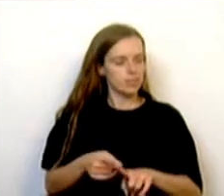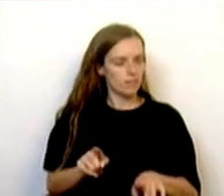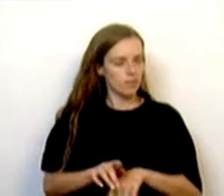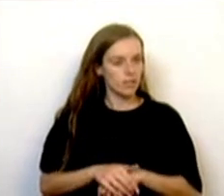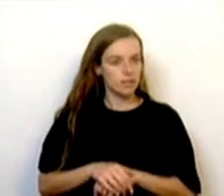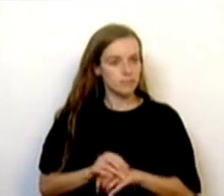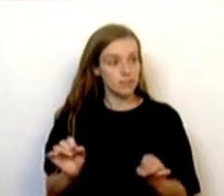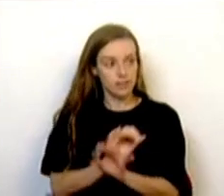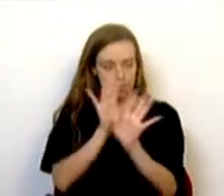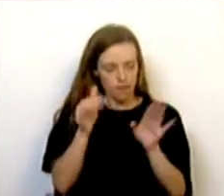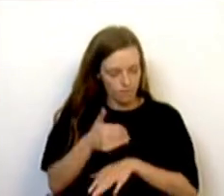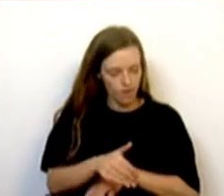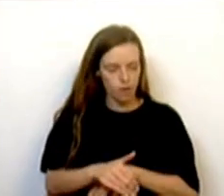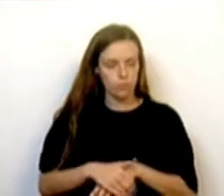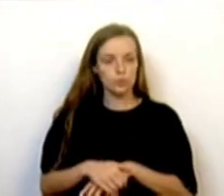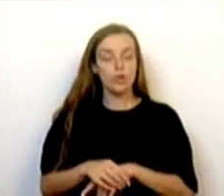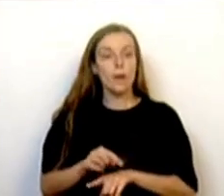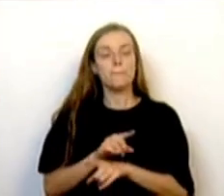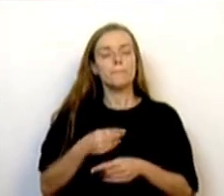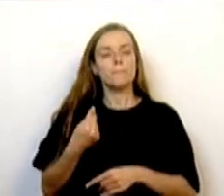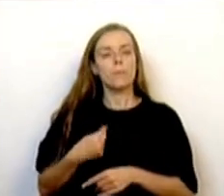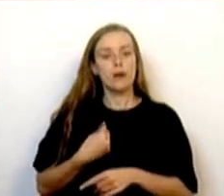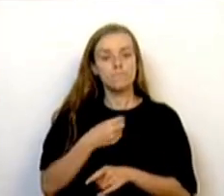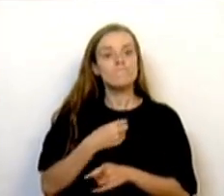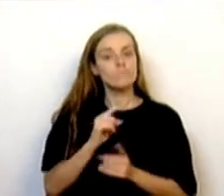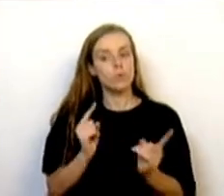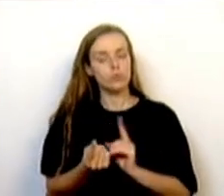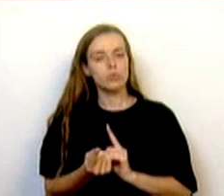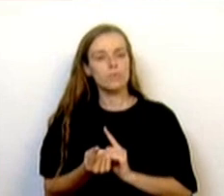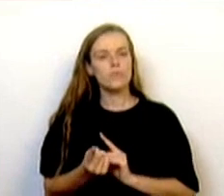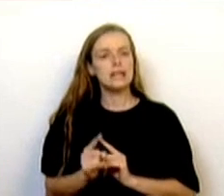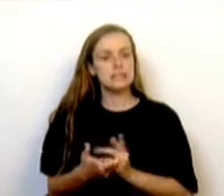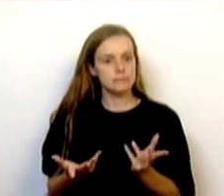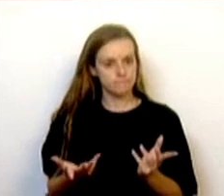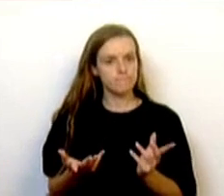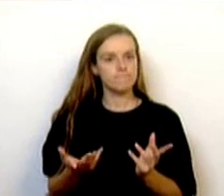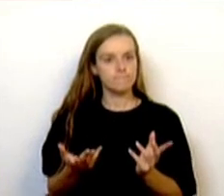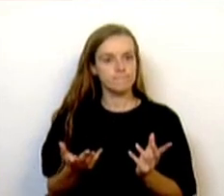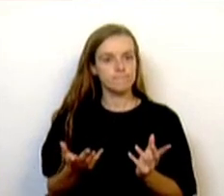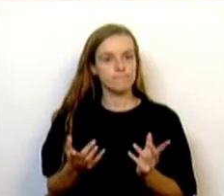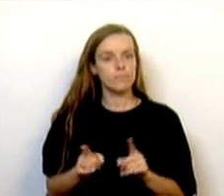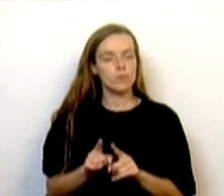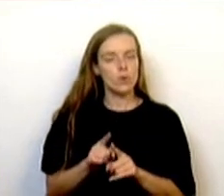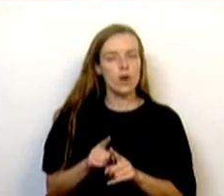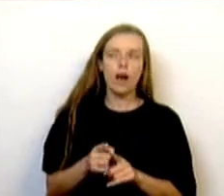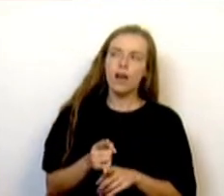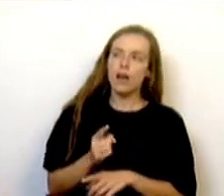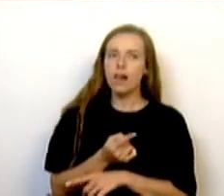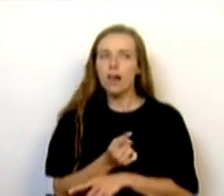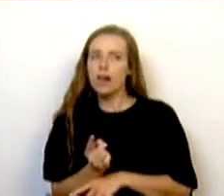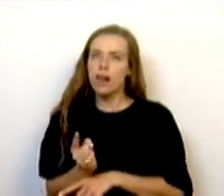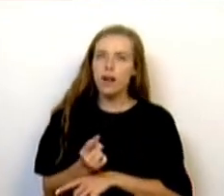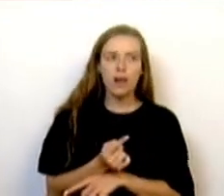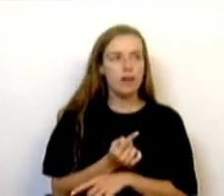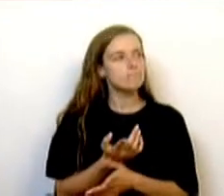Vamos ser claros. Aquilo que tem preocupado a oposição é que estamos mesmo a navegar com uma bússola muito bem orientada